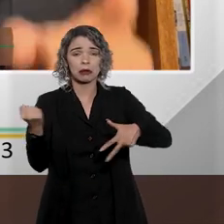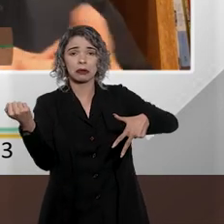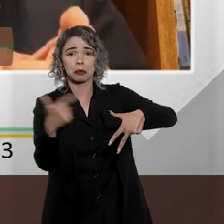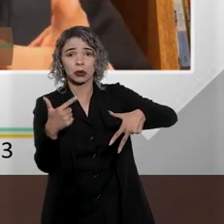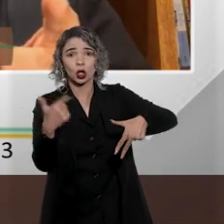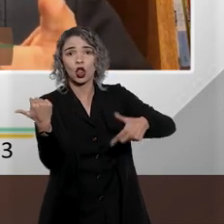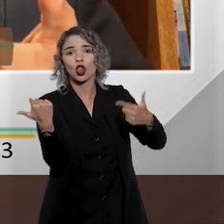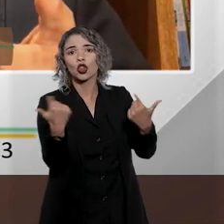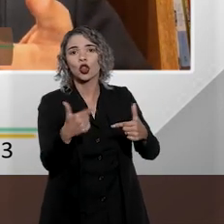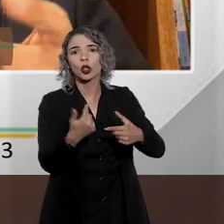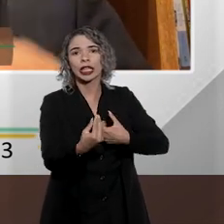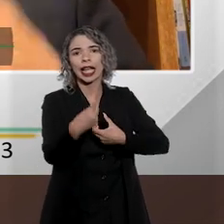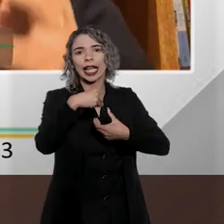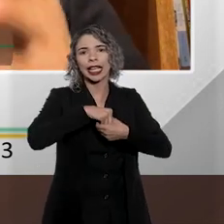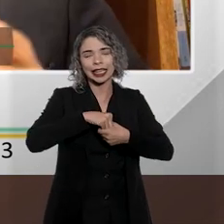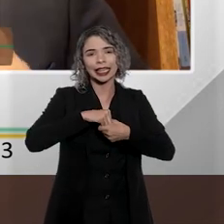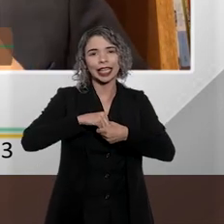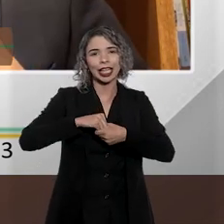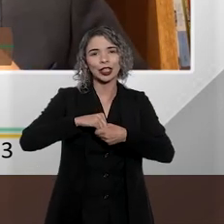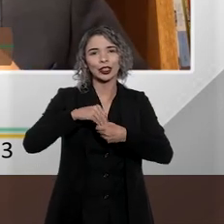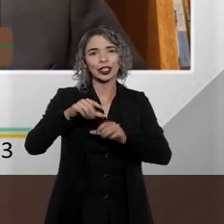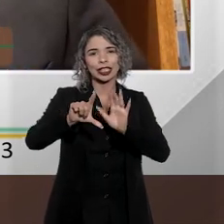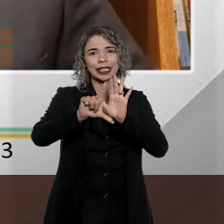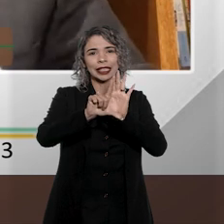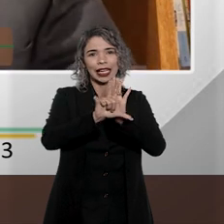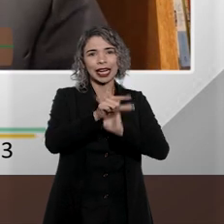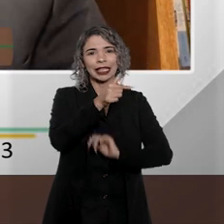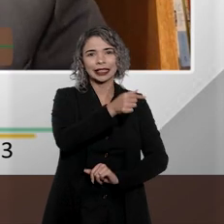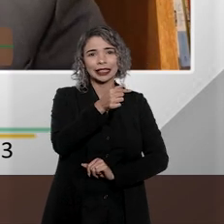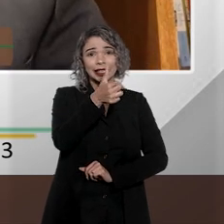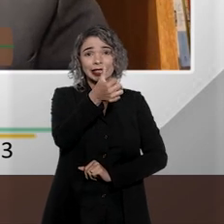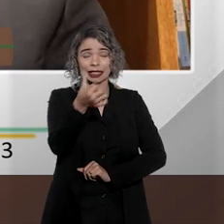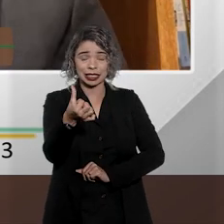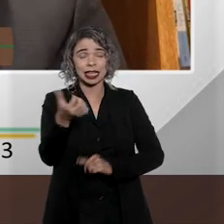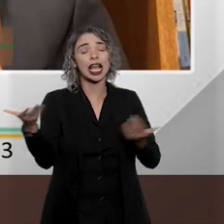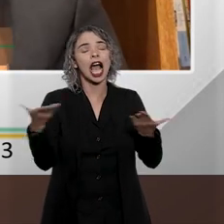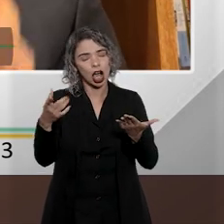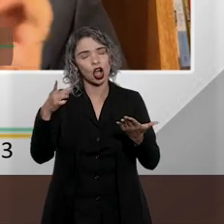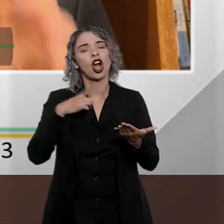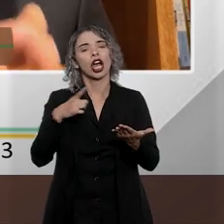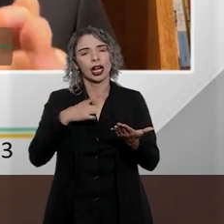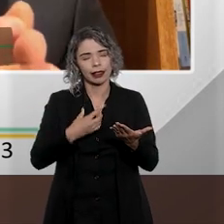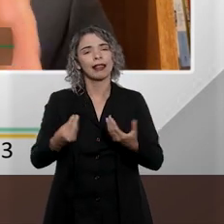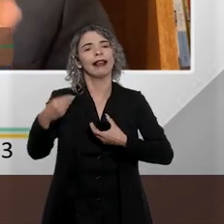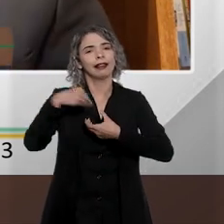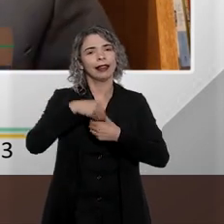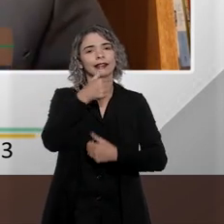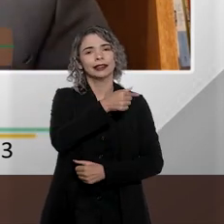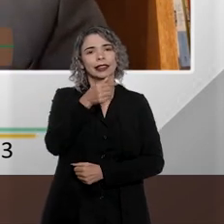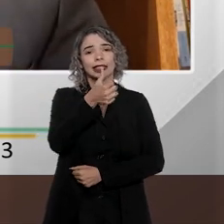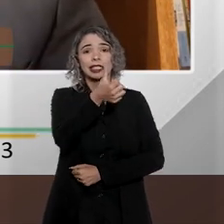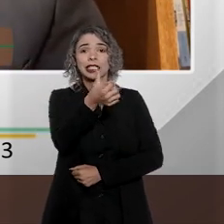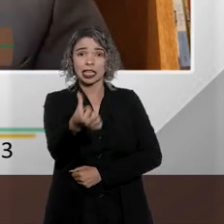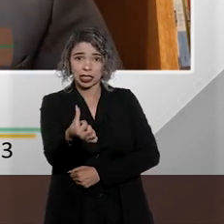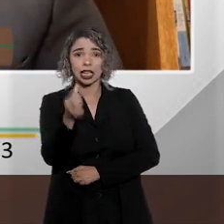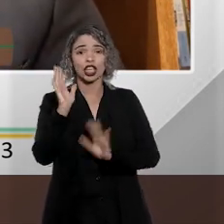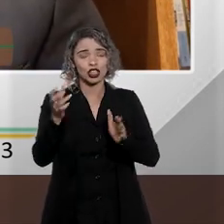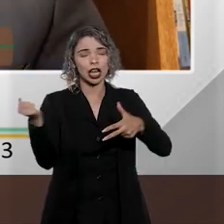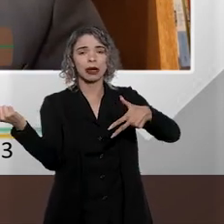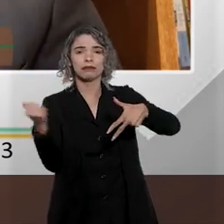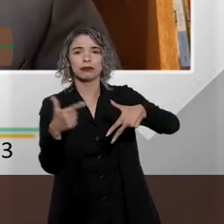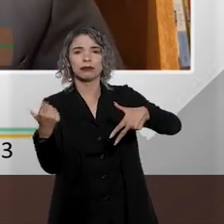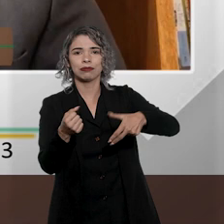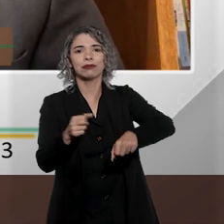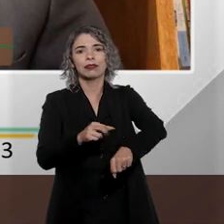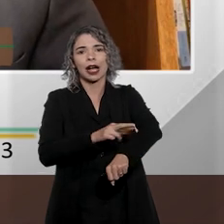racial não estava na lei 77 e 16, agora fica muito evidente, a injúria racial está na lei 77 e 16, ninguém mais pode dizer